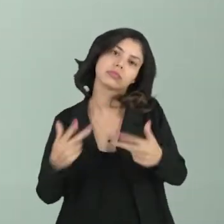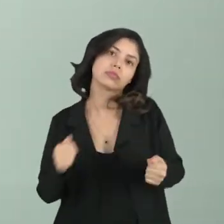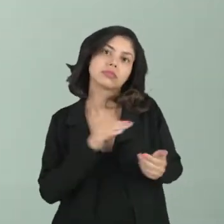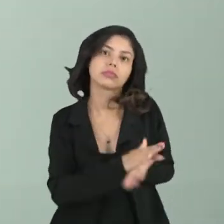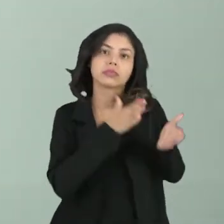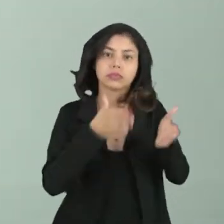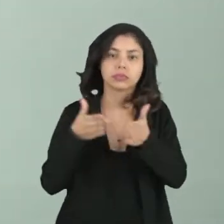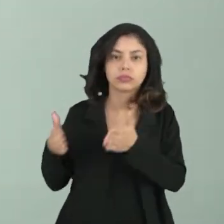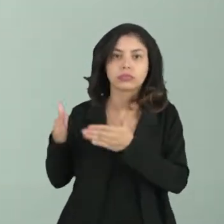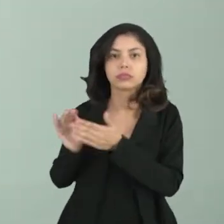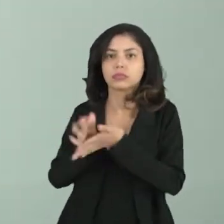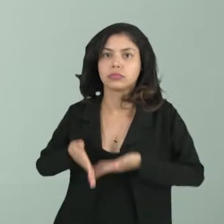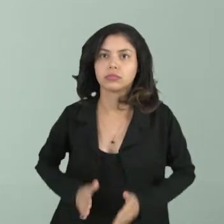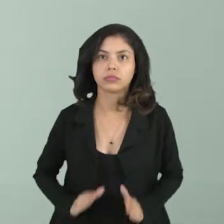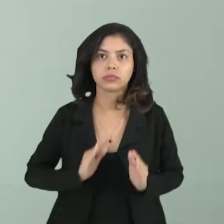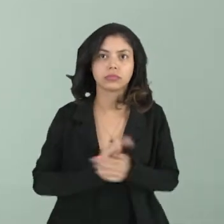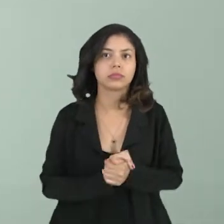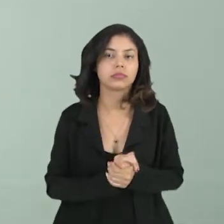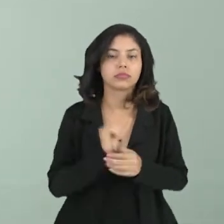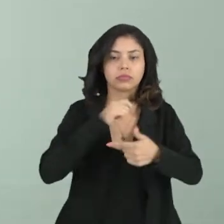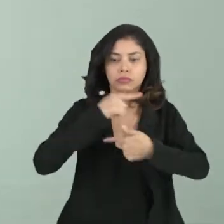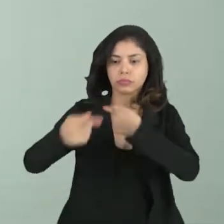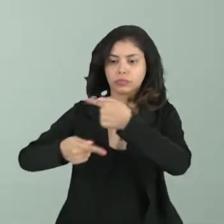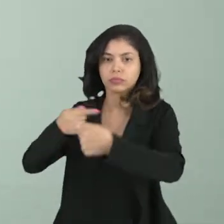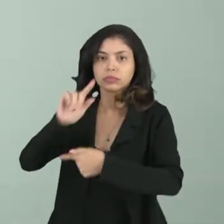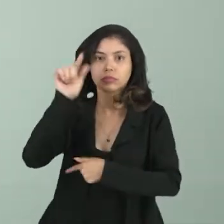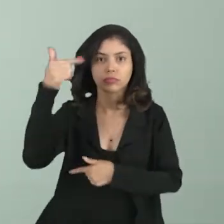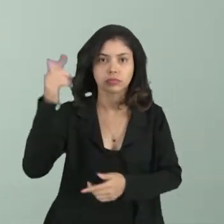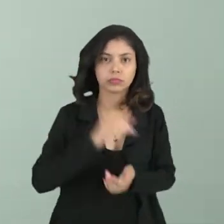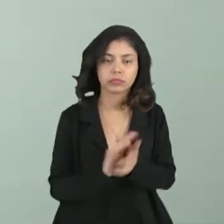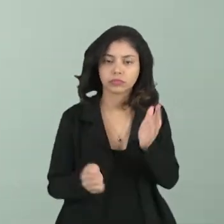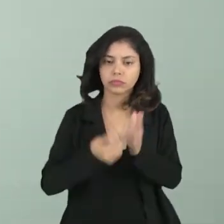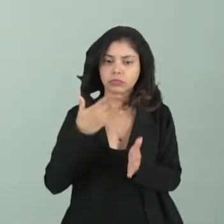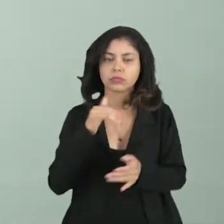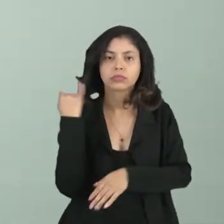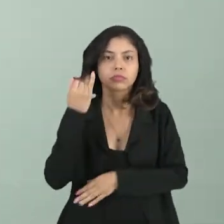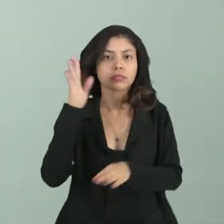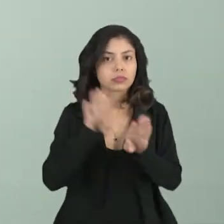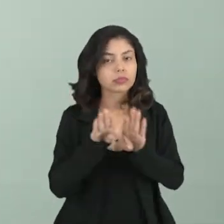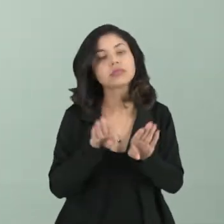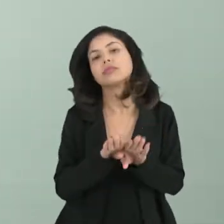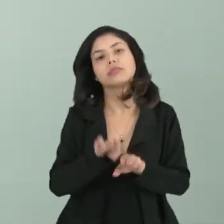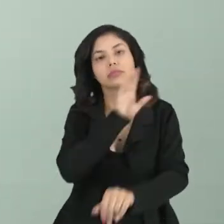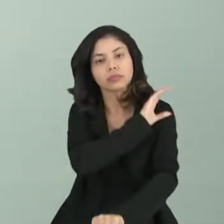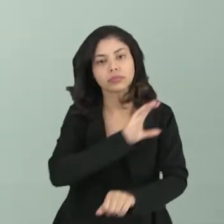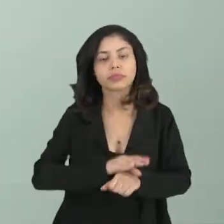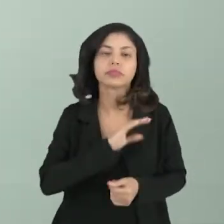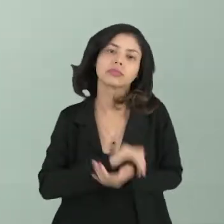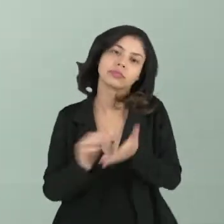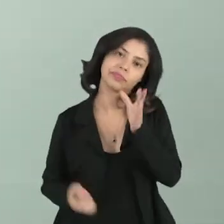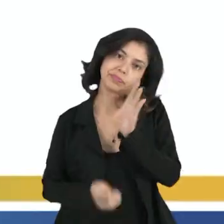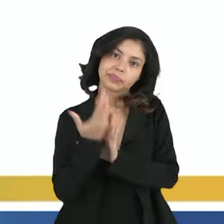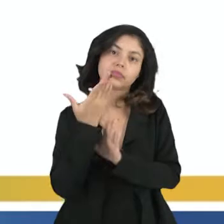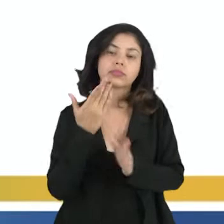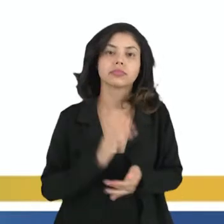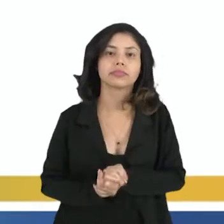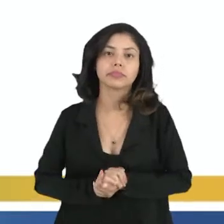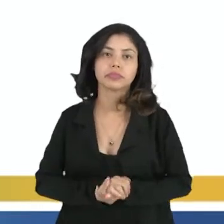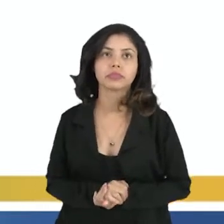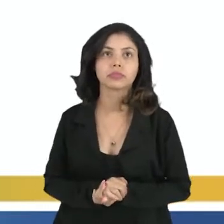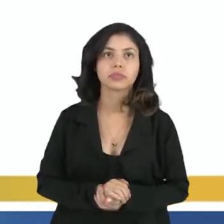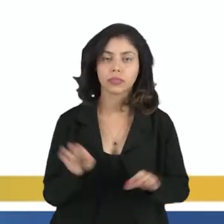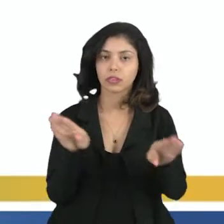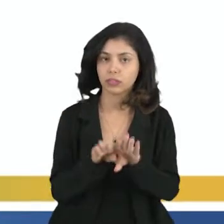passada ao nascer de uma geração para outra, e muito importante também, a cultura, ela é criada, né?